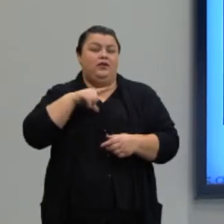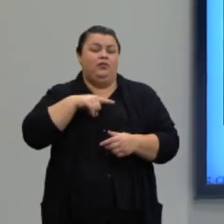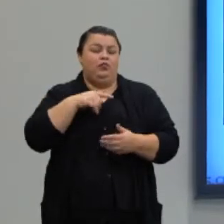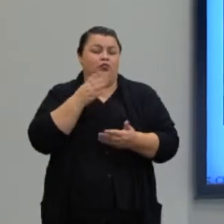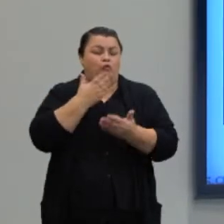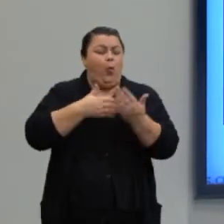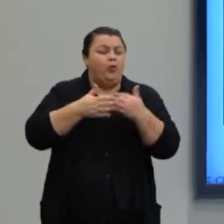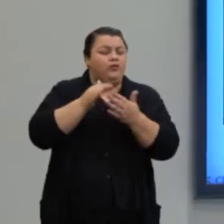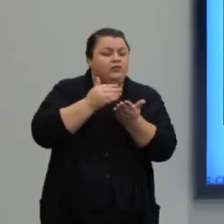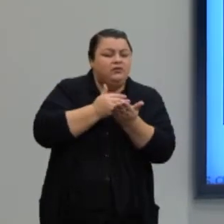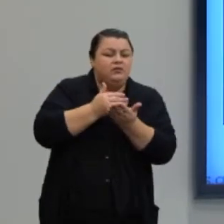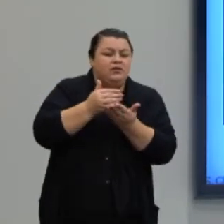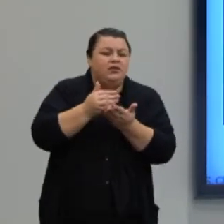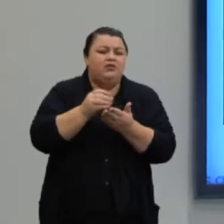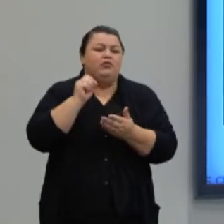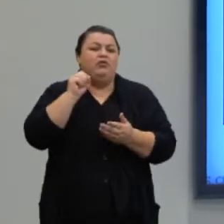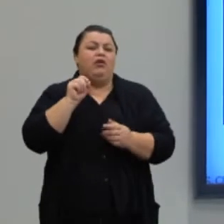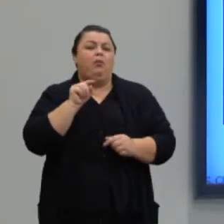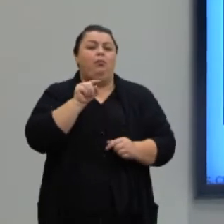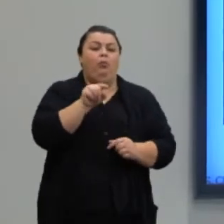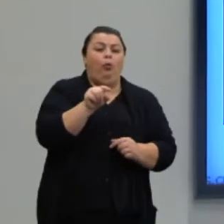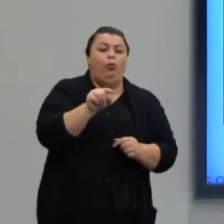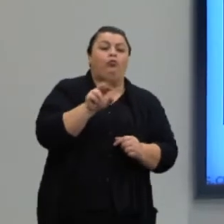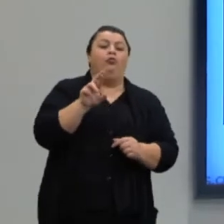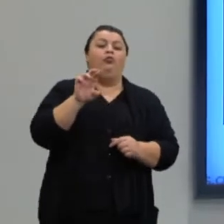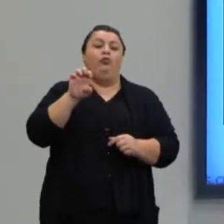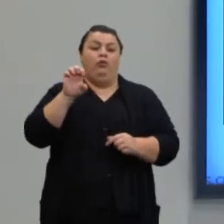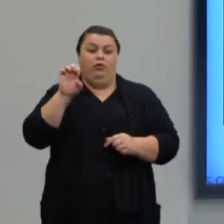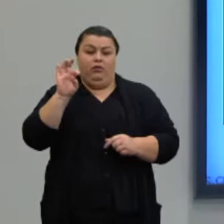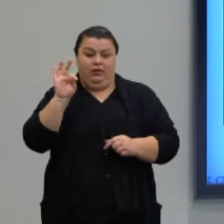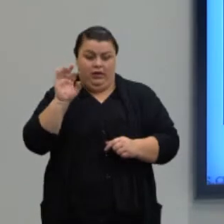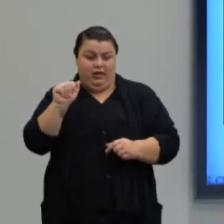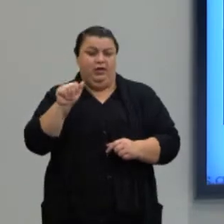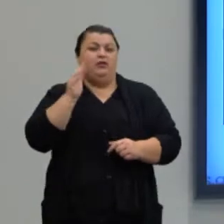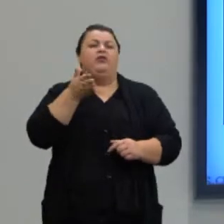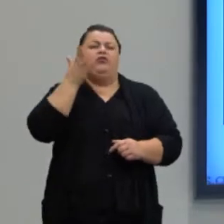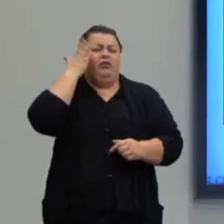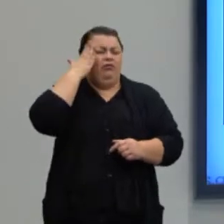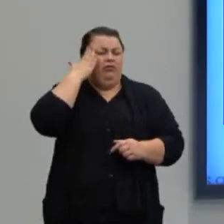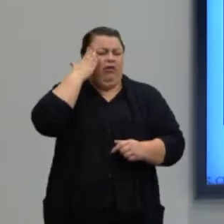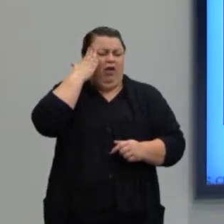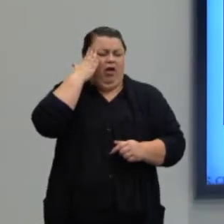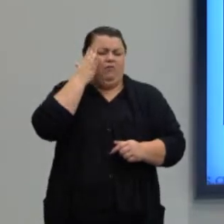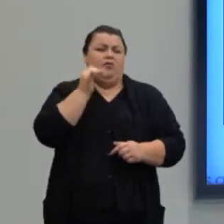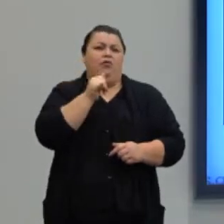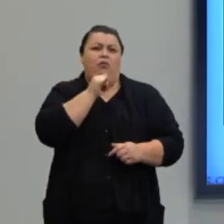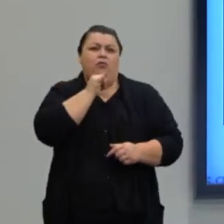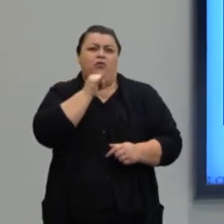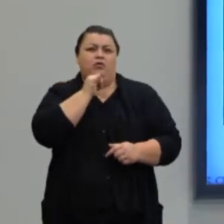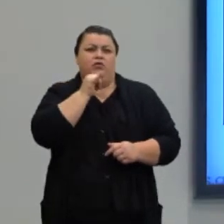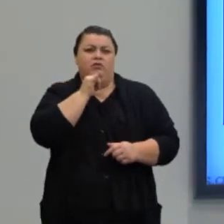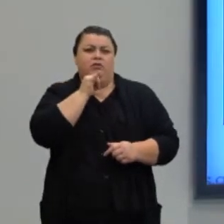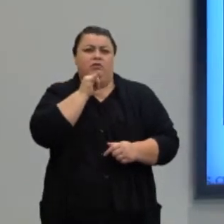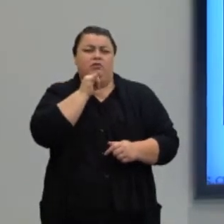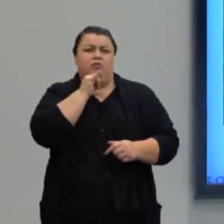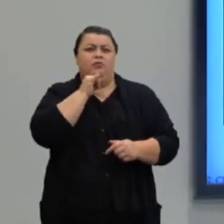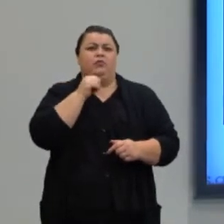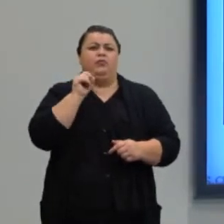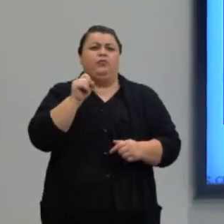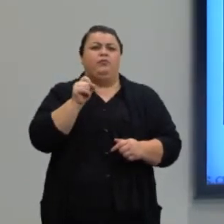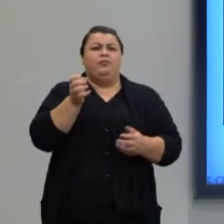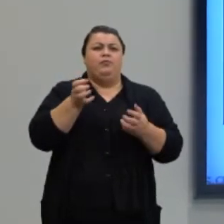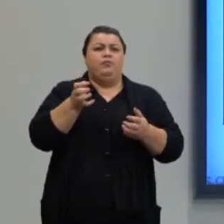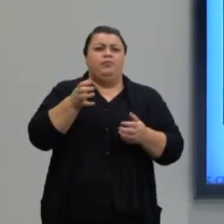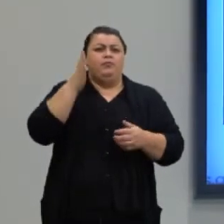o que é ponto, o é reta, tudo a gente já falou. Então, por exemplo, eu quero determinar um plano. O que eu preciso?